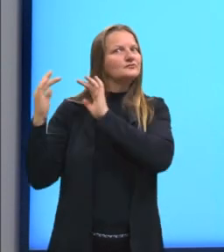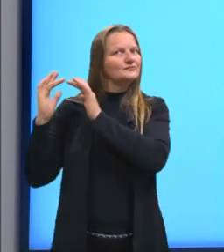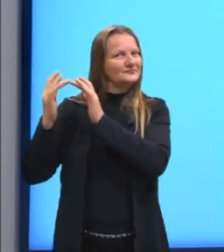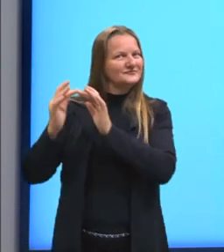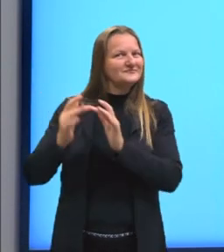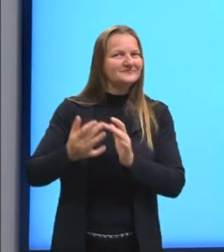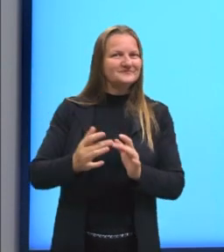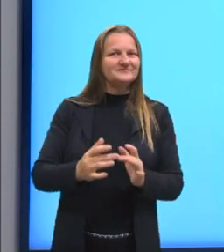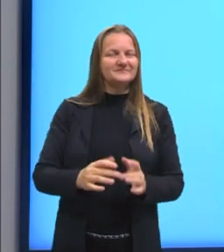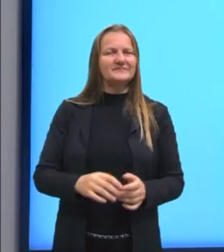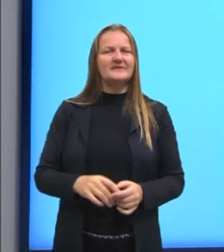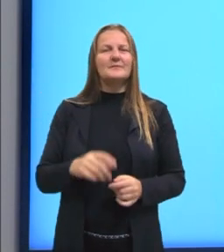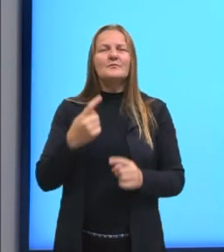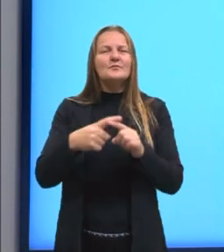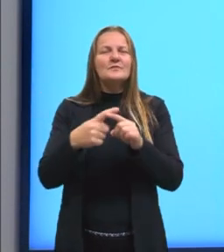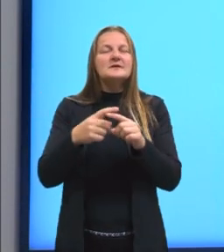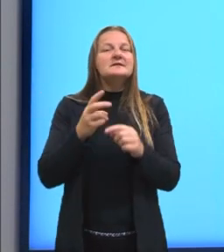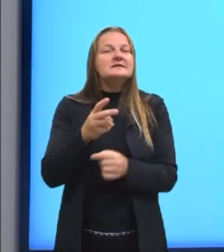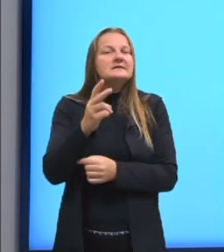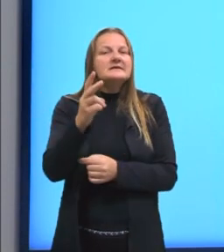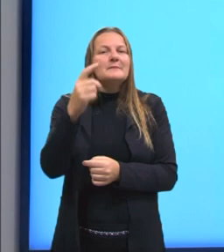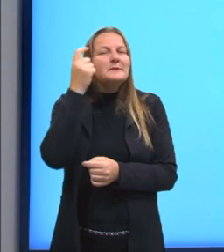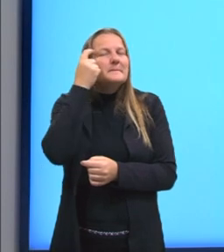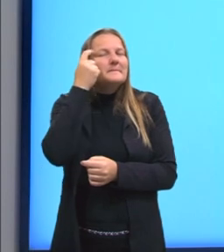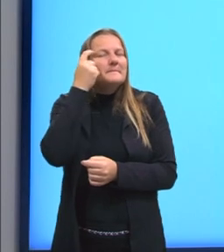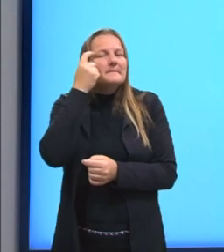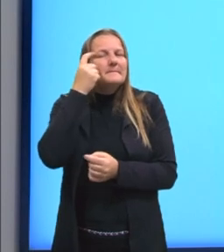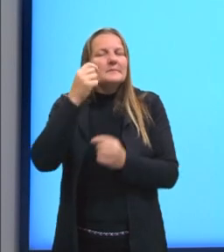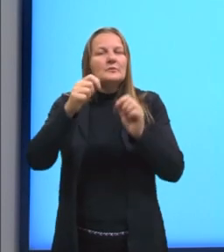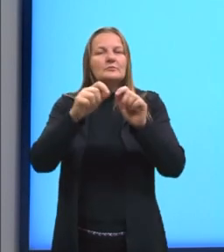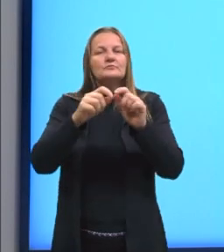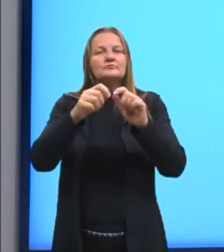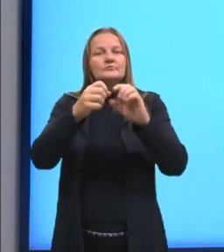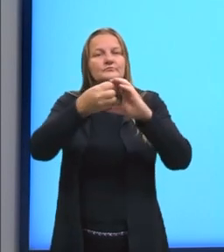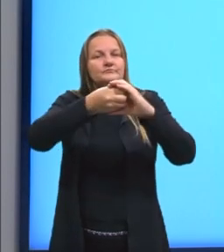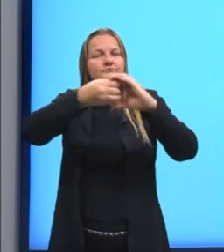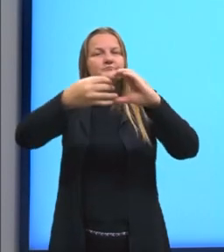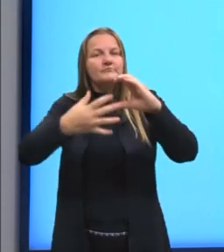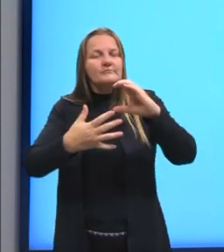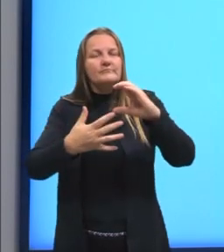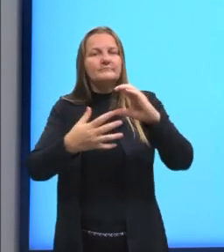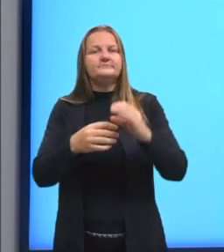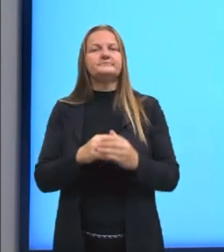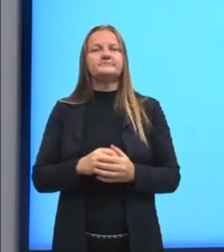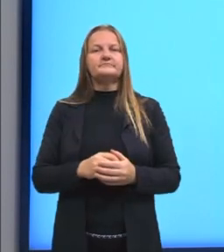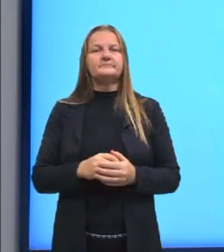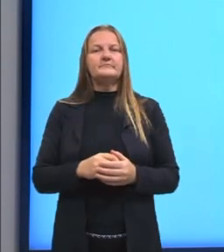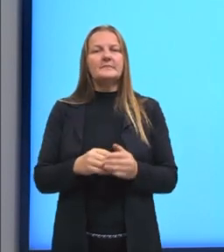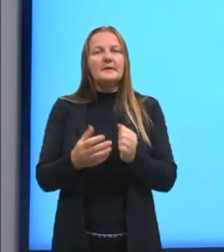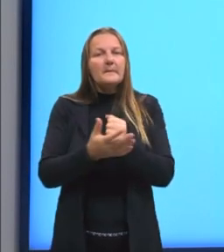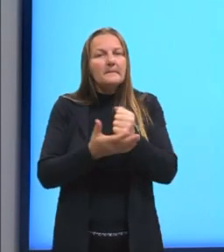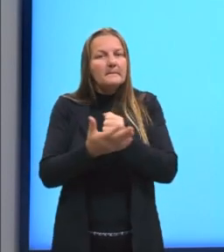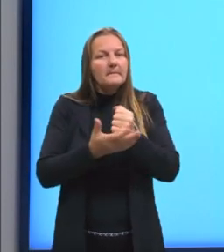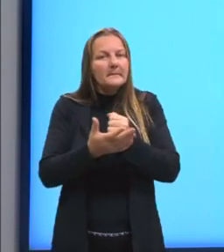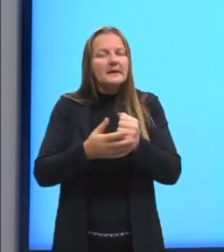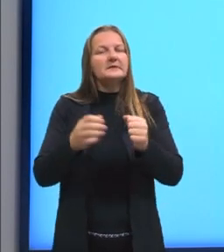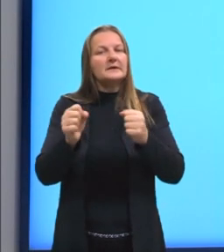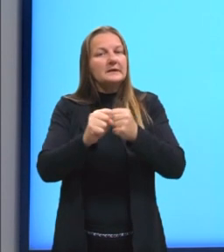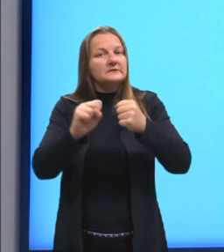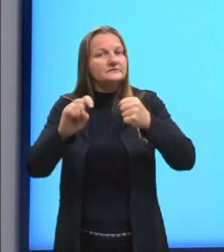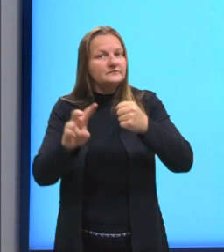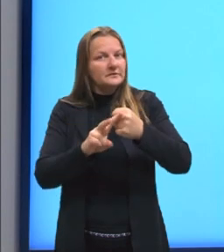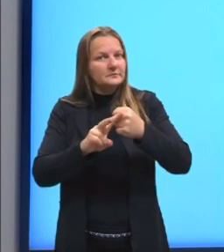Porque eles vão refletir ali as nossas classificações bem básicas dos nossos adverbios.